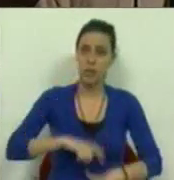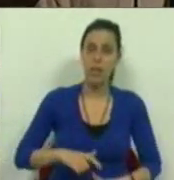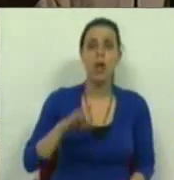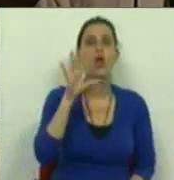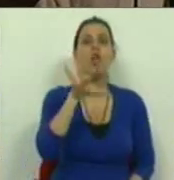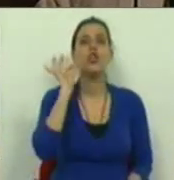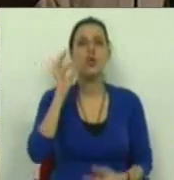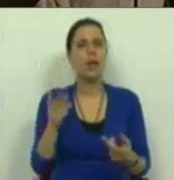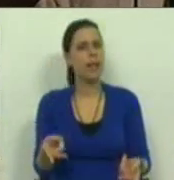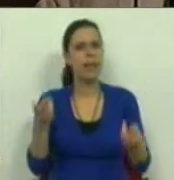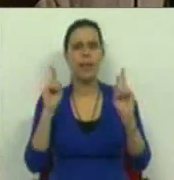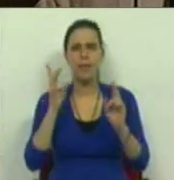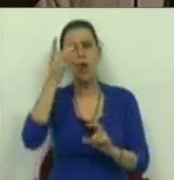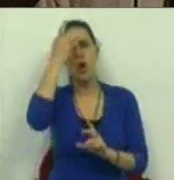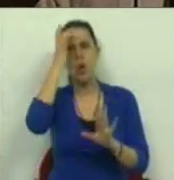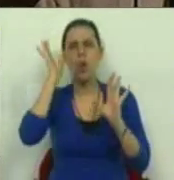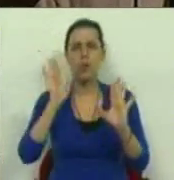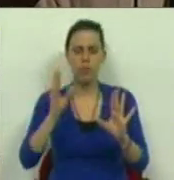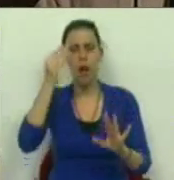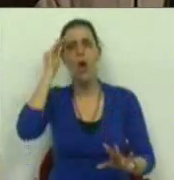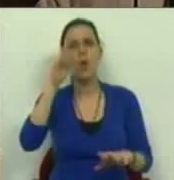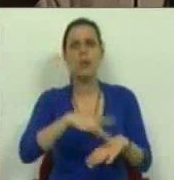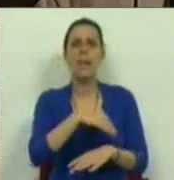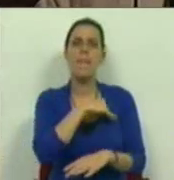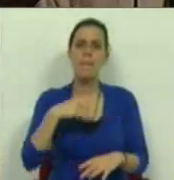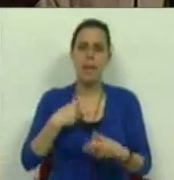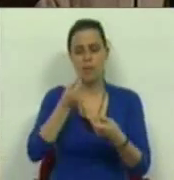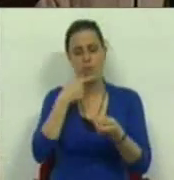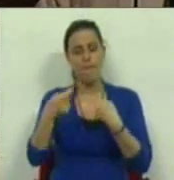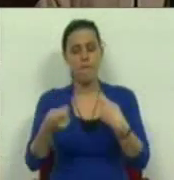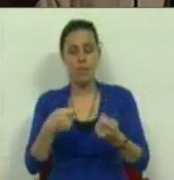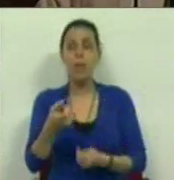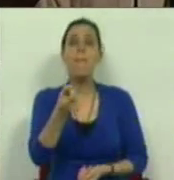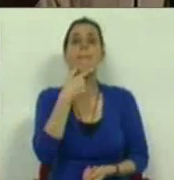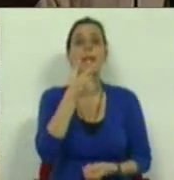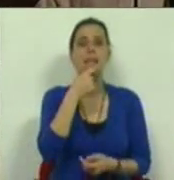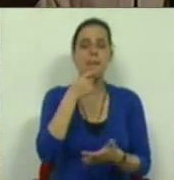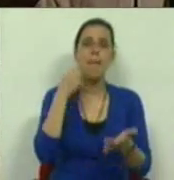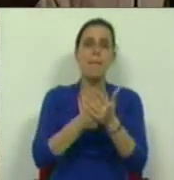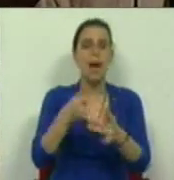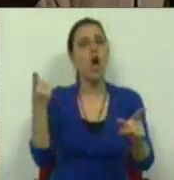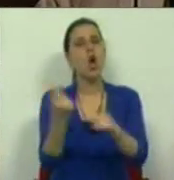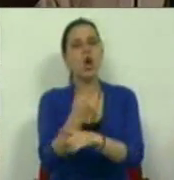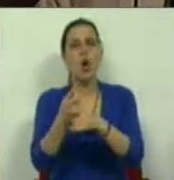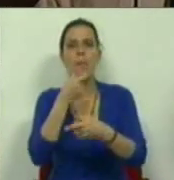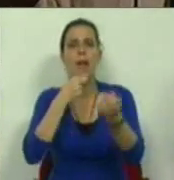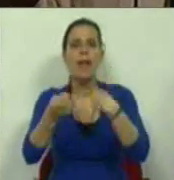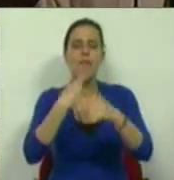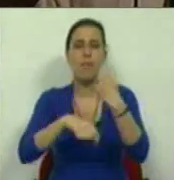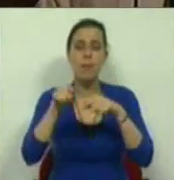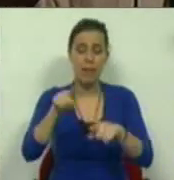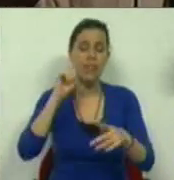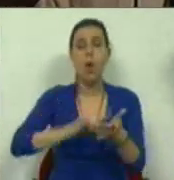escolher livremente e conscientemente, aconselhado pelo médico e pelo farmacêutico, o medicamento que compra e paga na farmácia. Isso é o